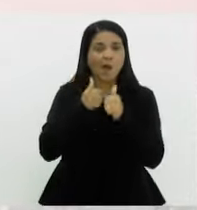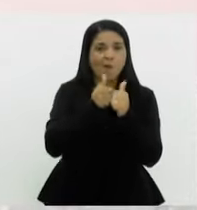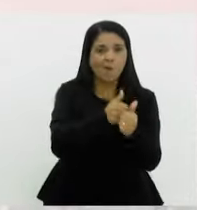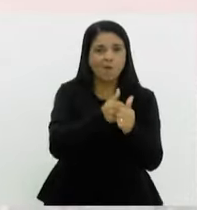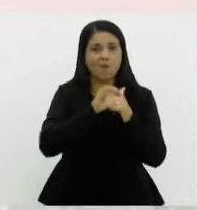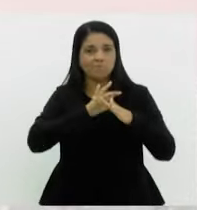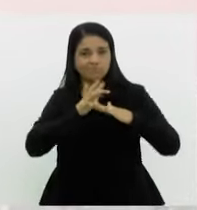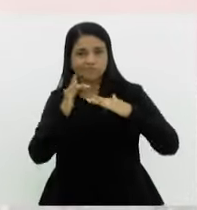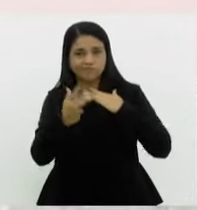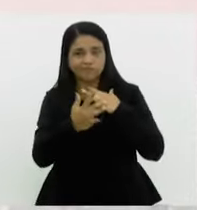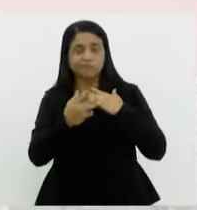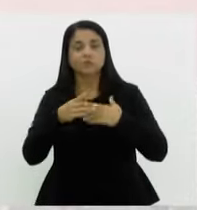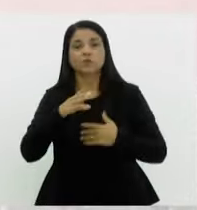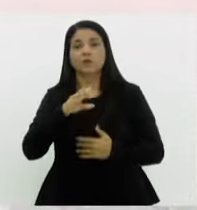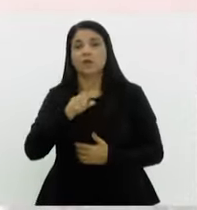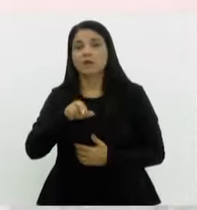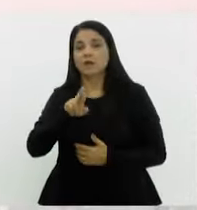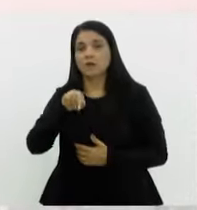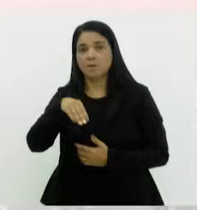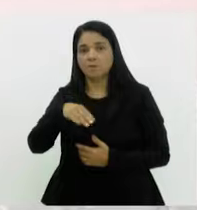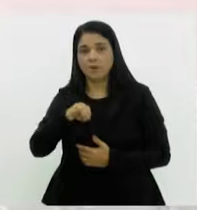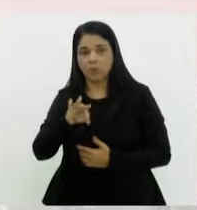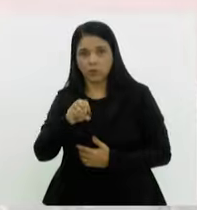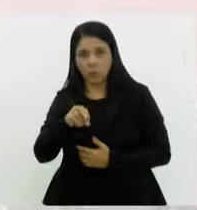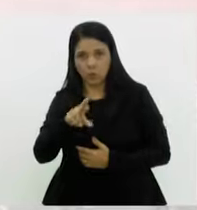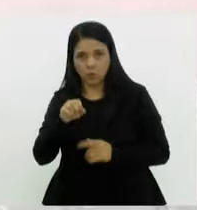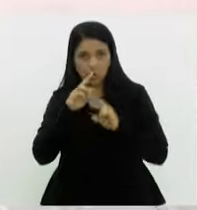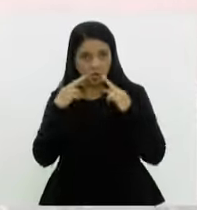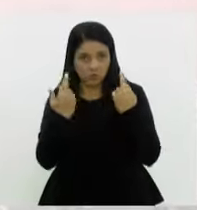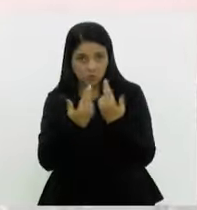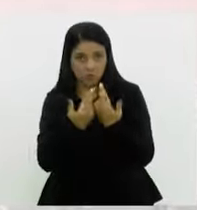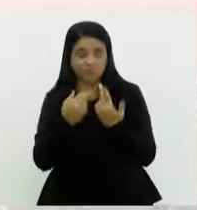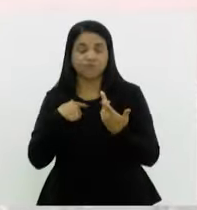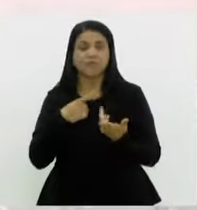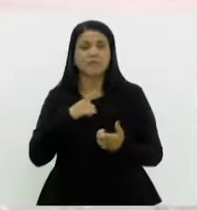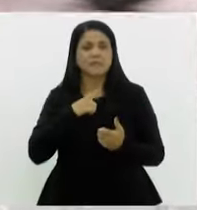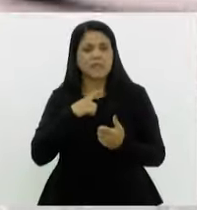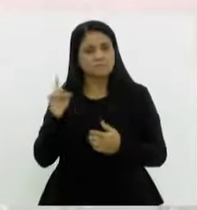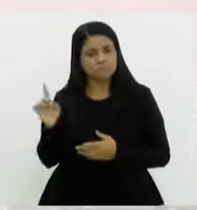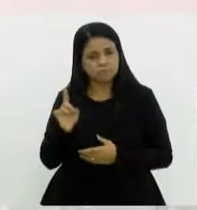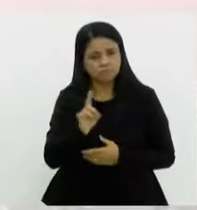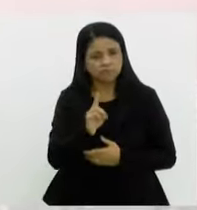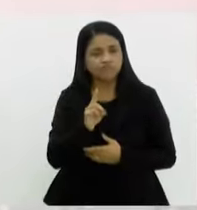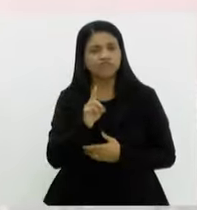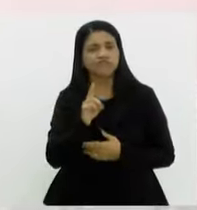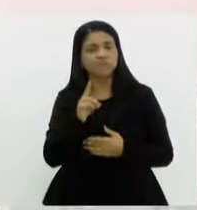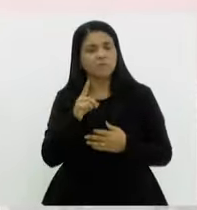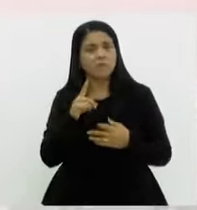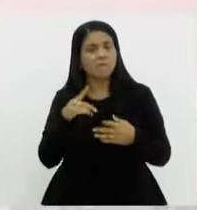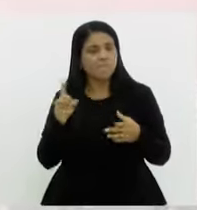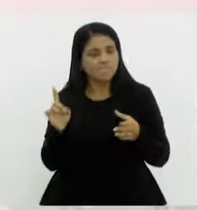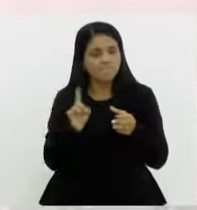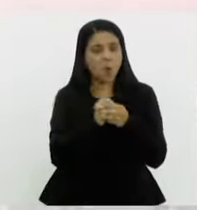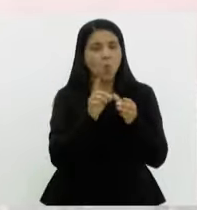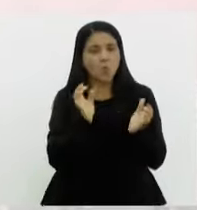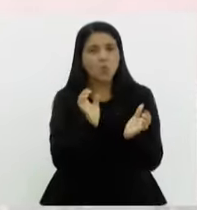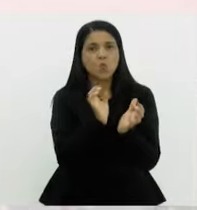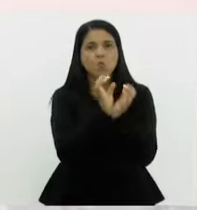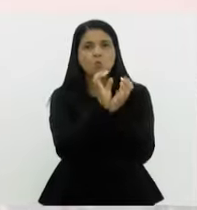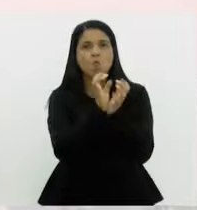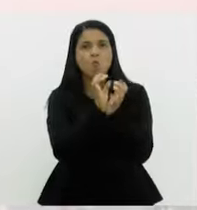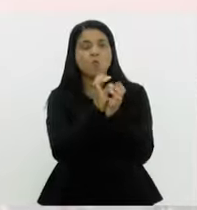sociais, no crematório. Não tem tempo mínimo para ficar. A pessoa chega, ela se identifica com o grupo, é muito difícil ela não se identificar,